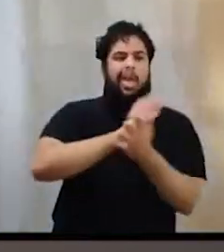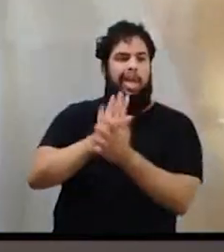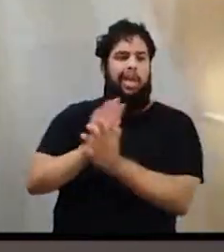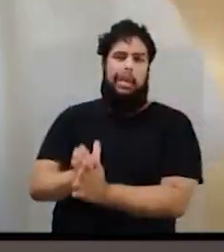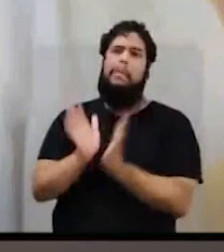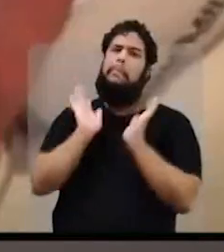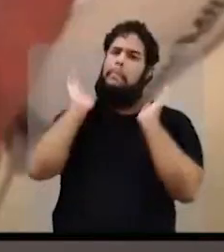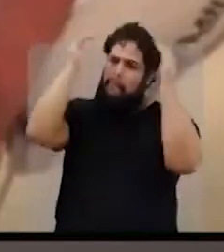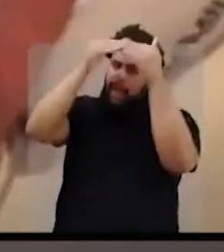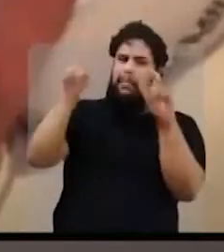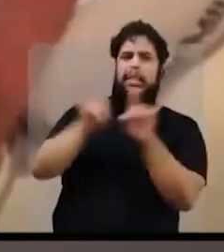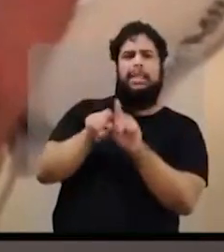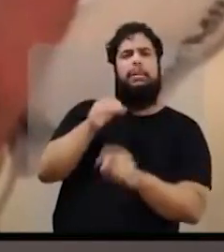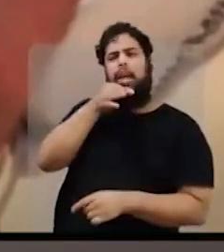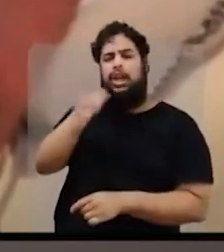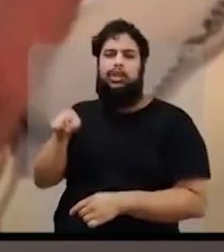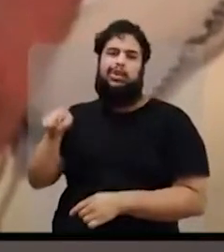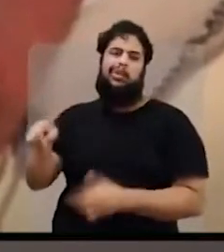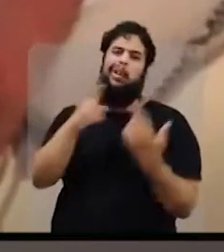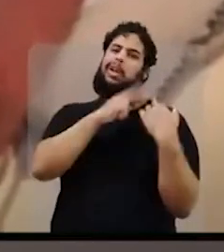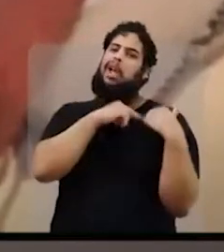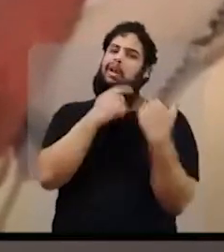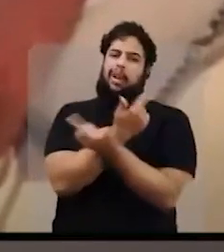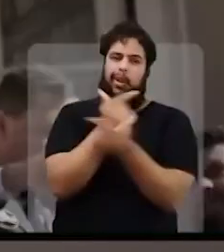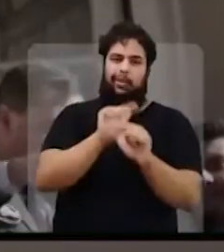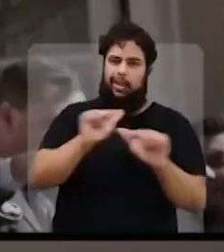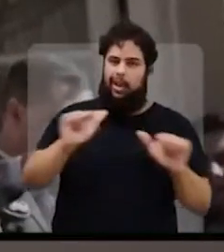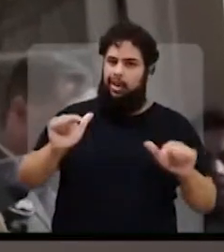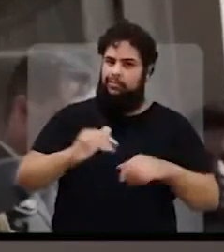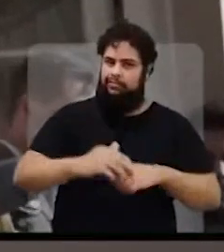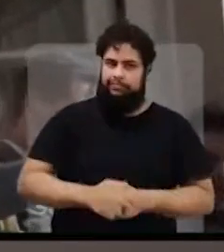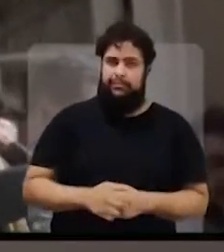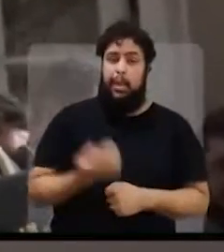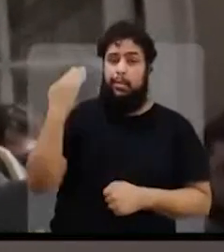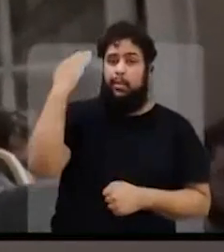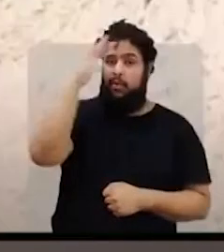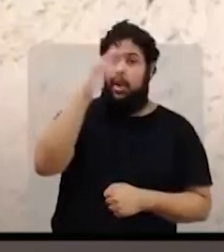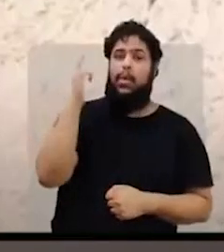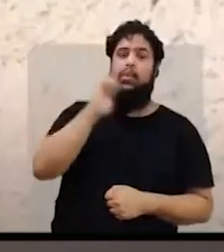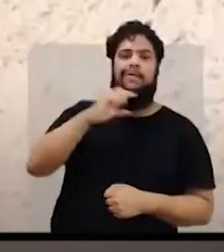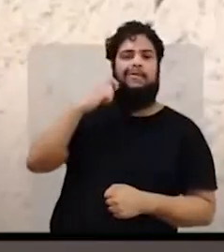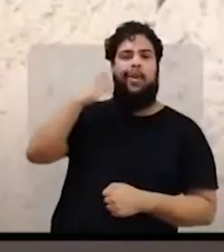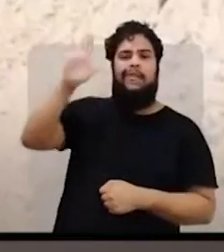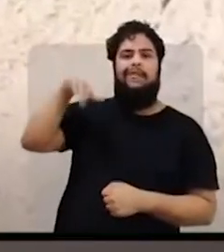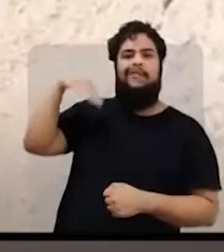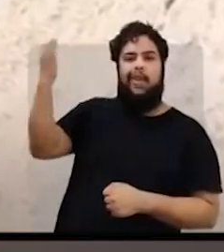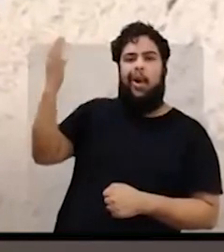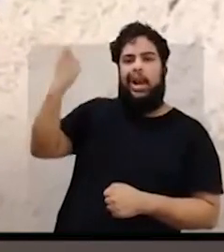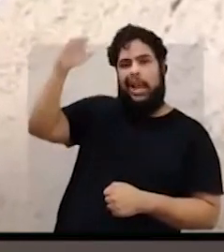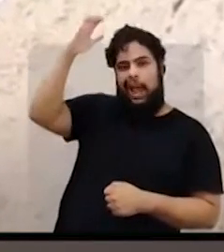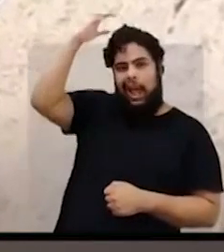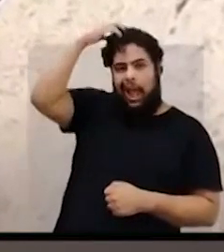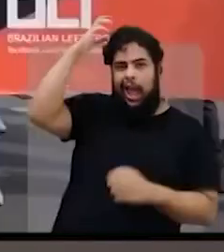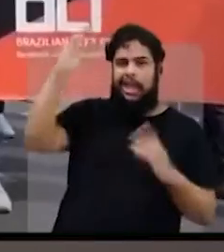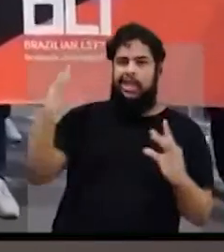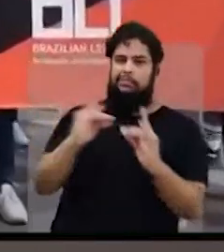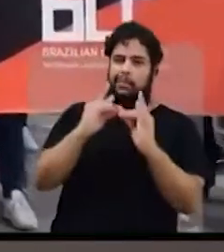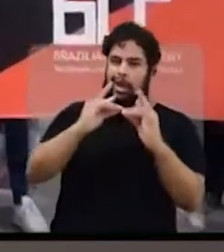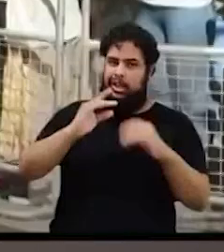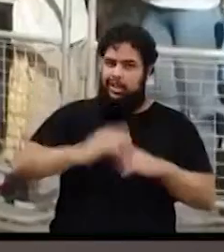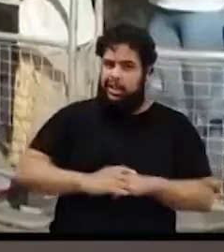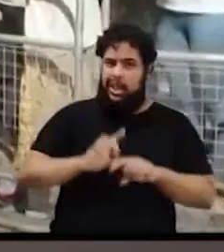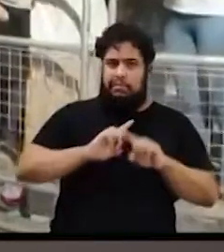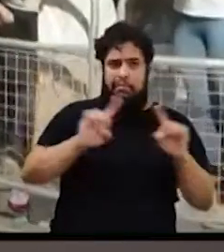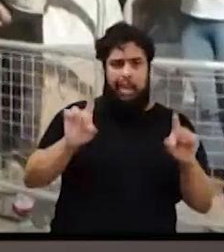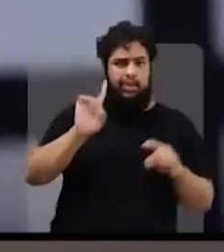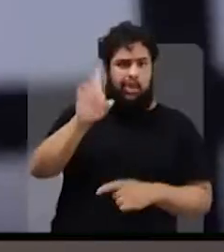Até o Papa já criticou essa postura irresponsável. Bolsonaro conseguiu envergonhar o país até no funeral da rainha. Mas